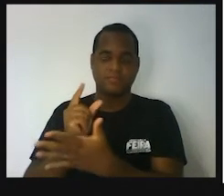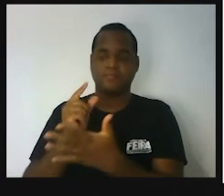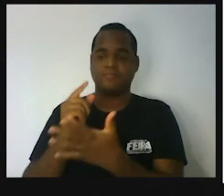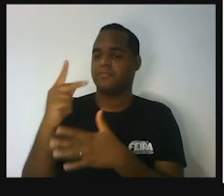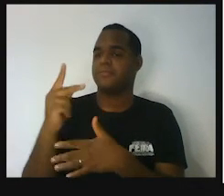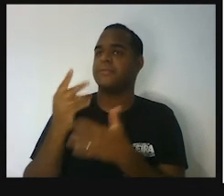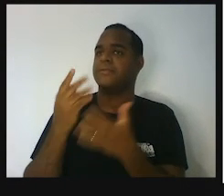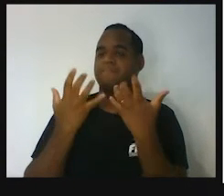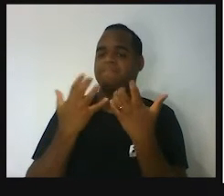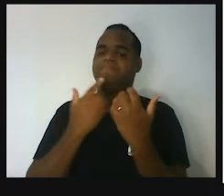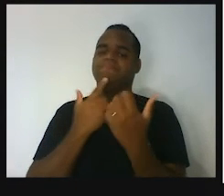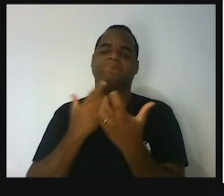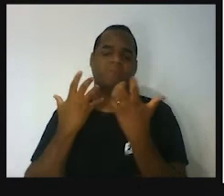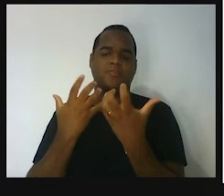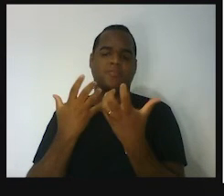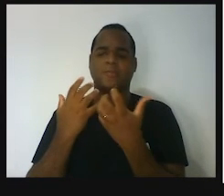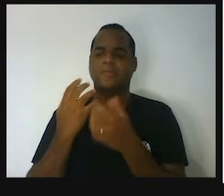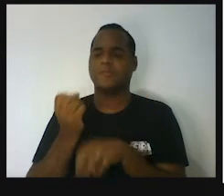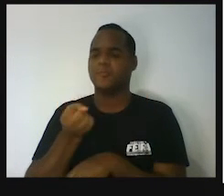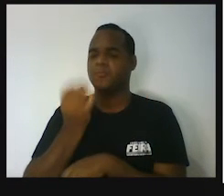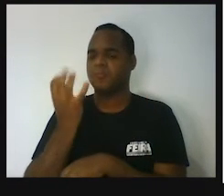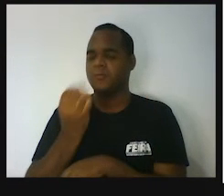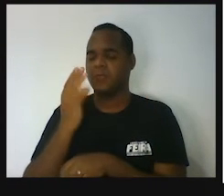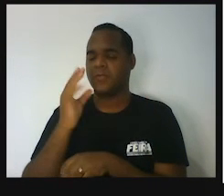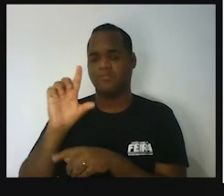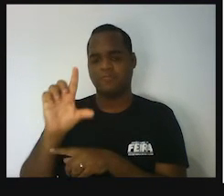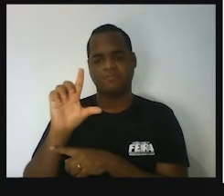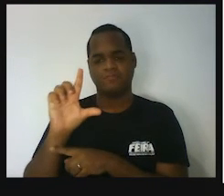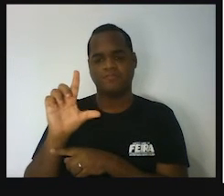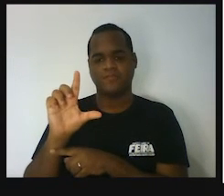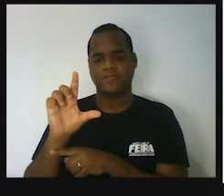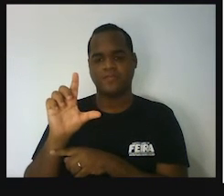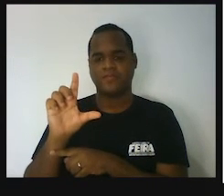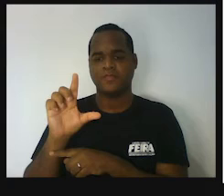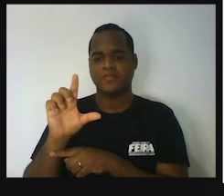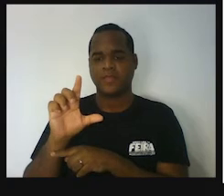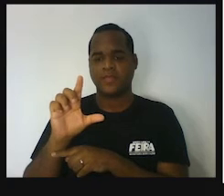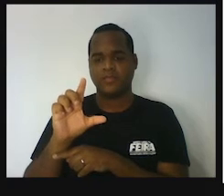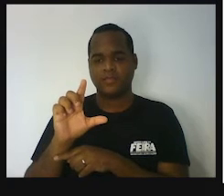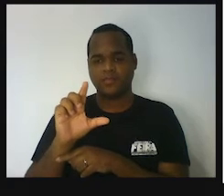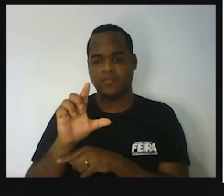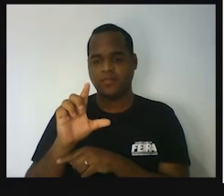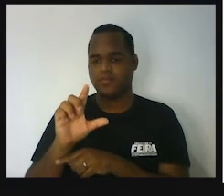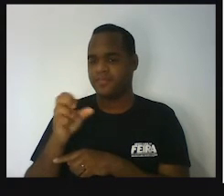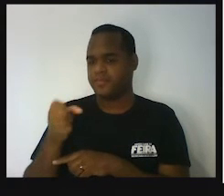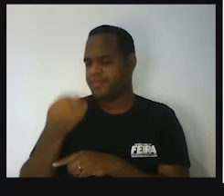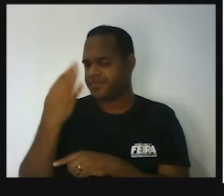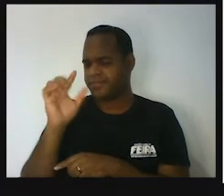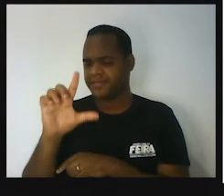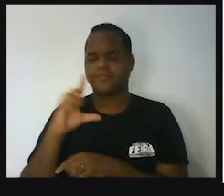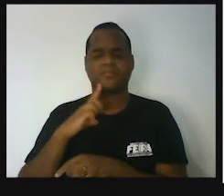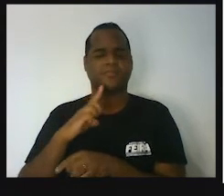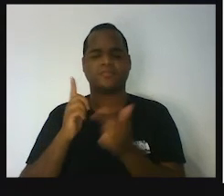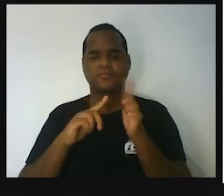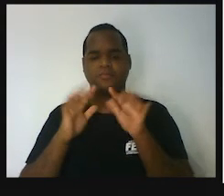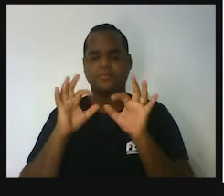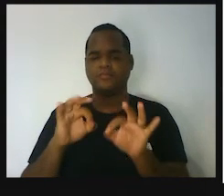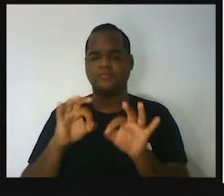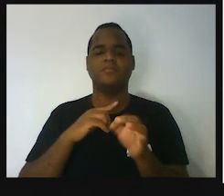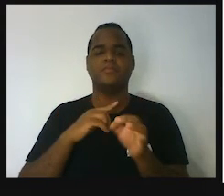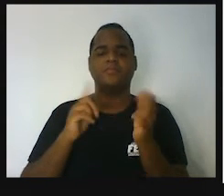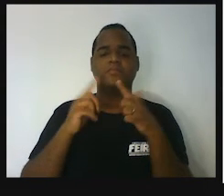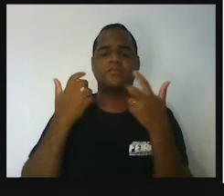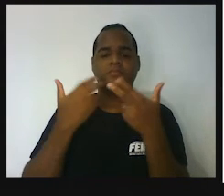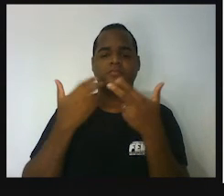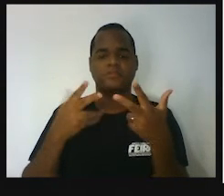quantos litros que ele abasteceu. Bom, professor, aí, ó. Era